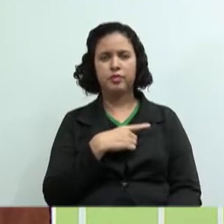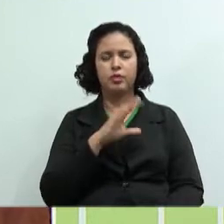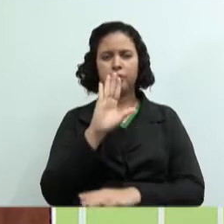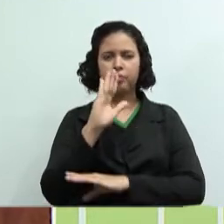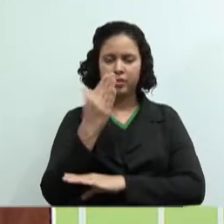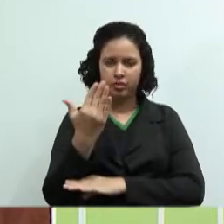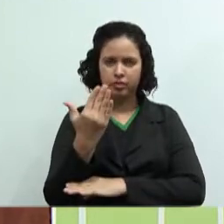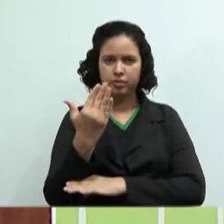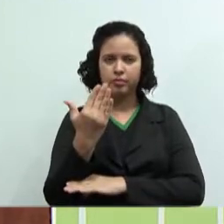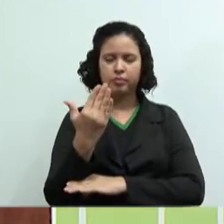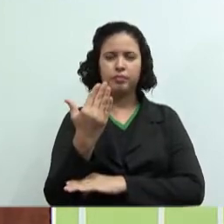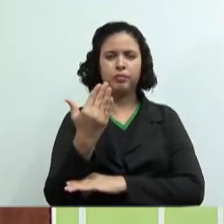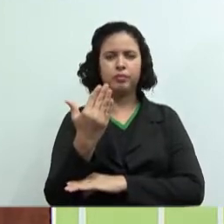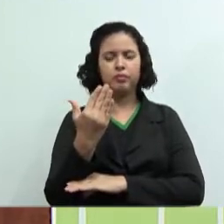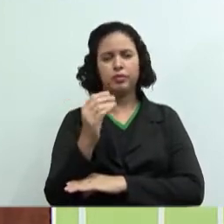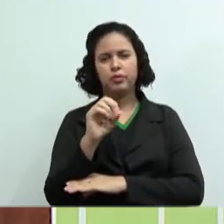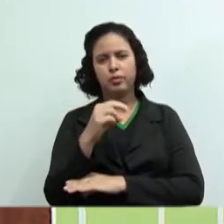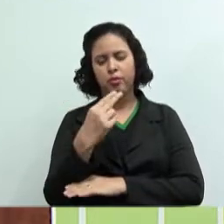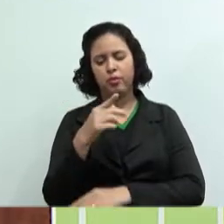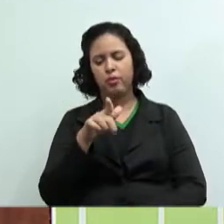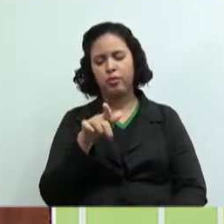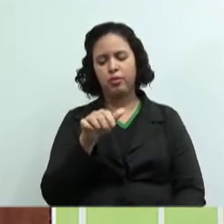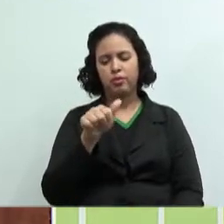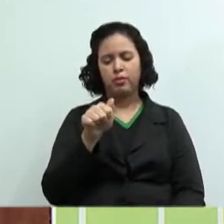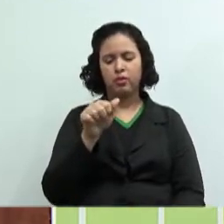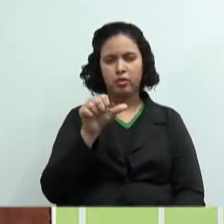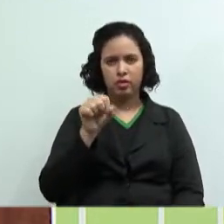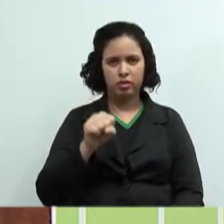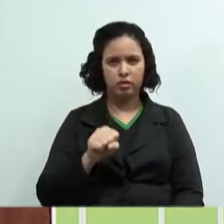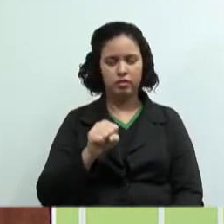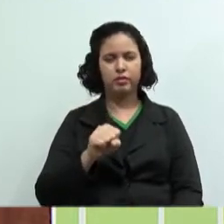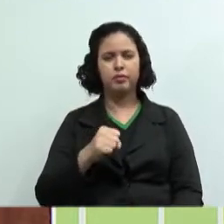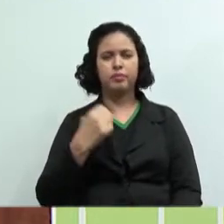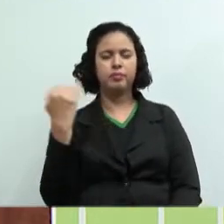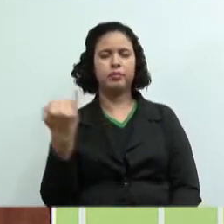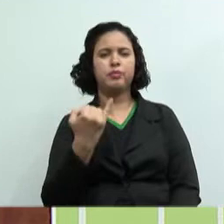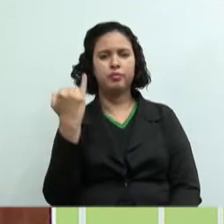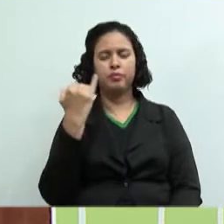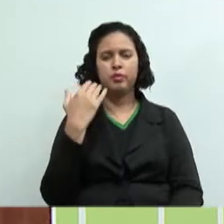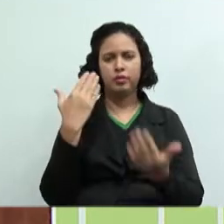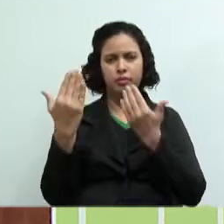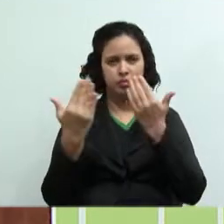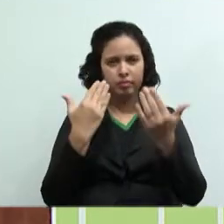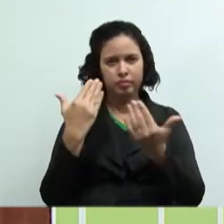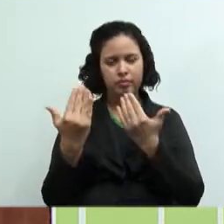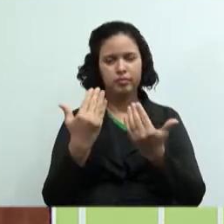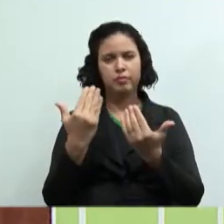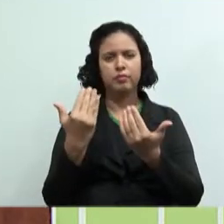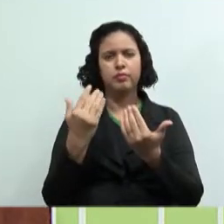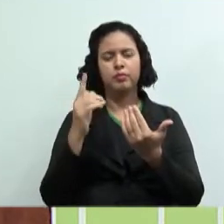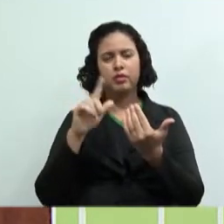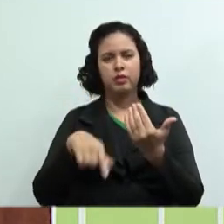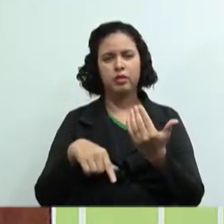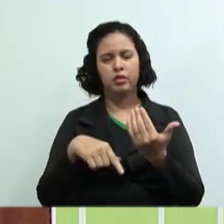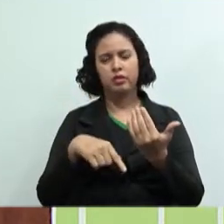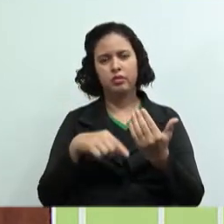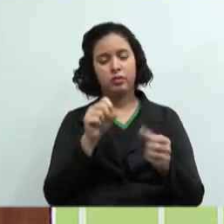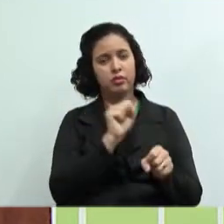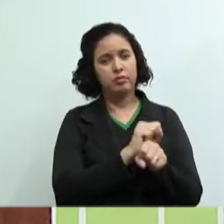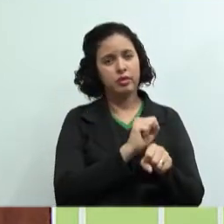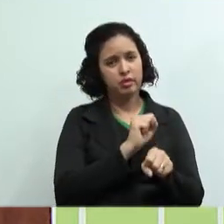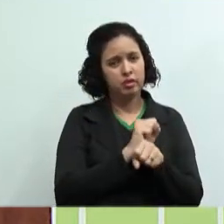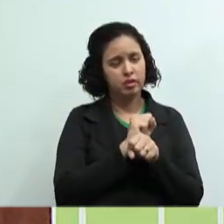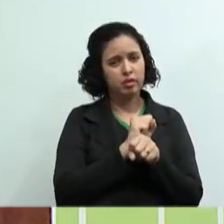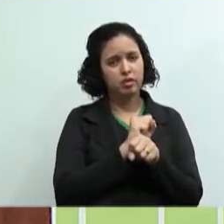confeccionar esse doce. E é importante também para a comparação entre o previsto e